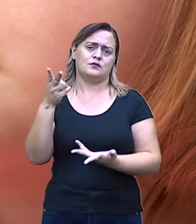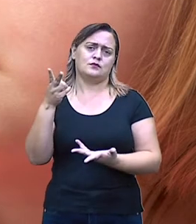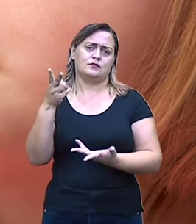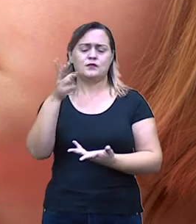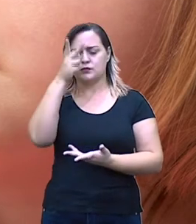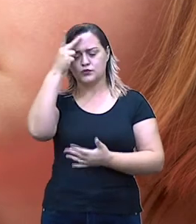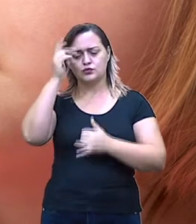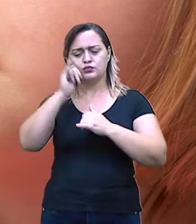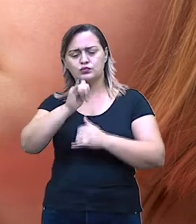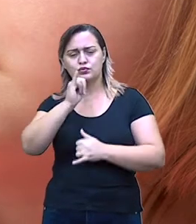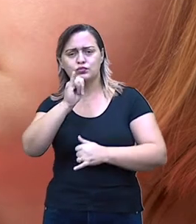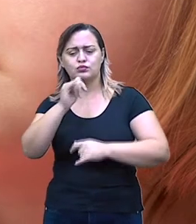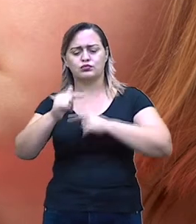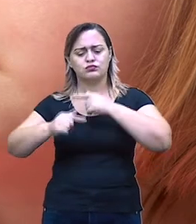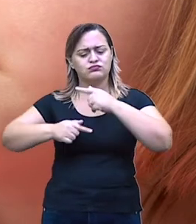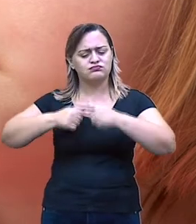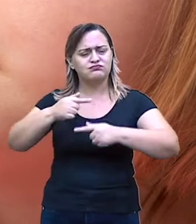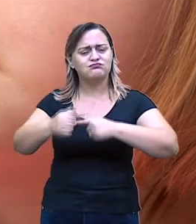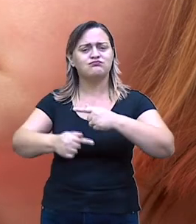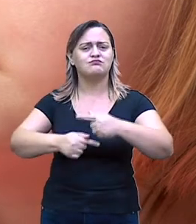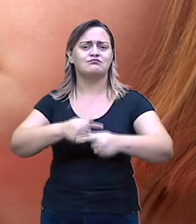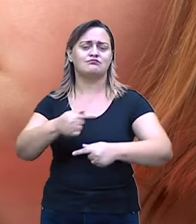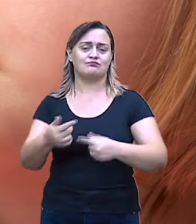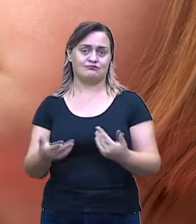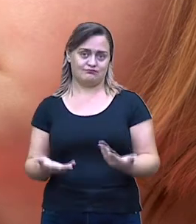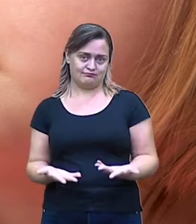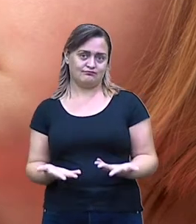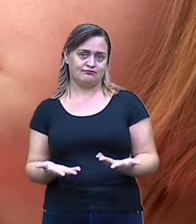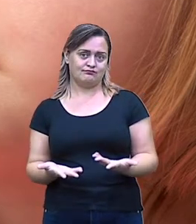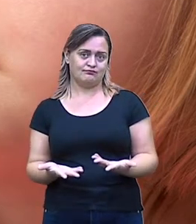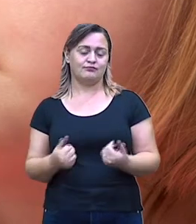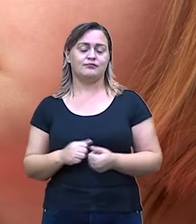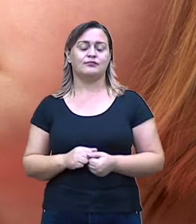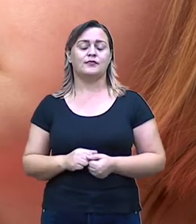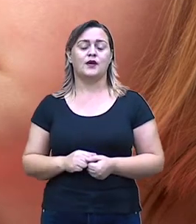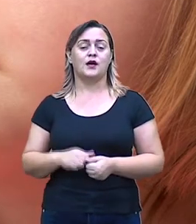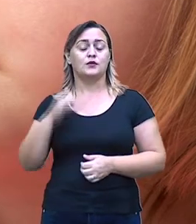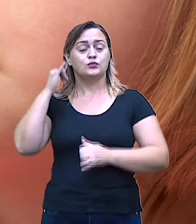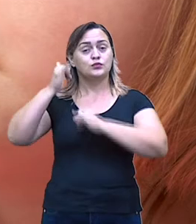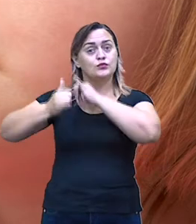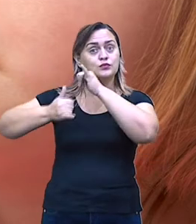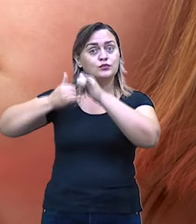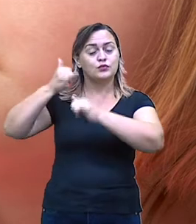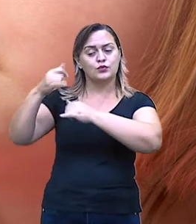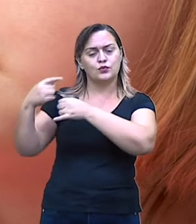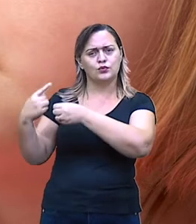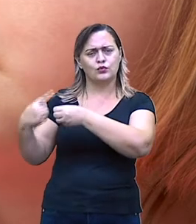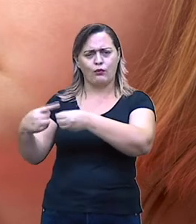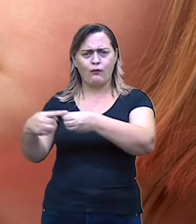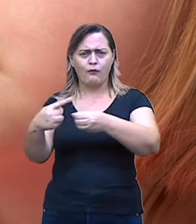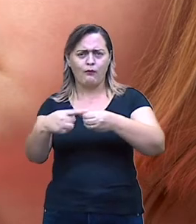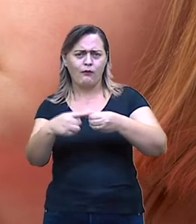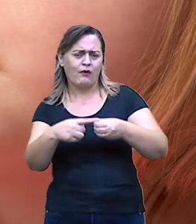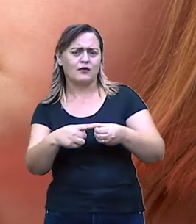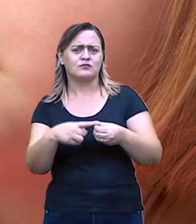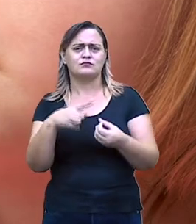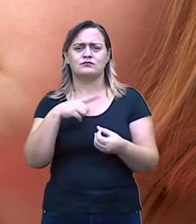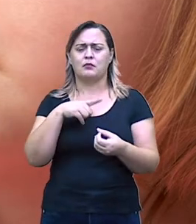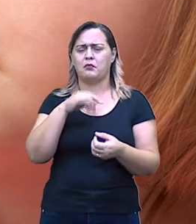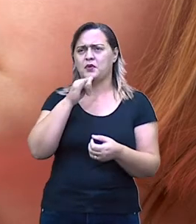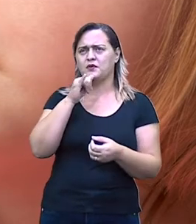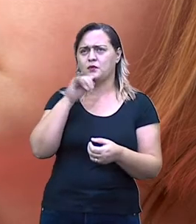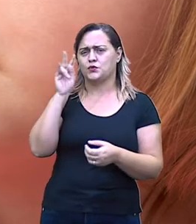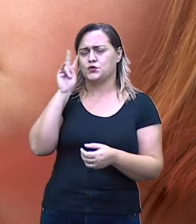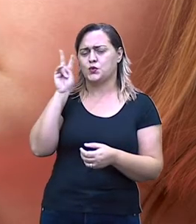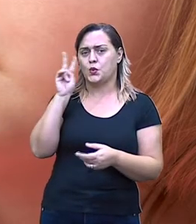Porém, as lendas urbanas são histórias modernas, com teor de terror, de medo. Além disso,